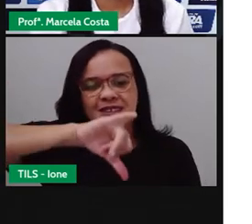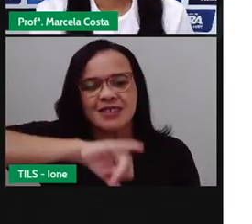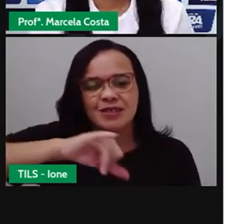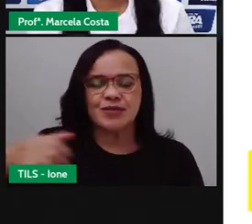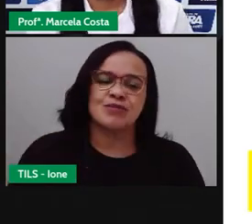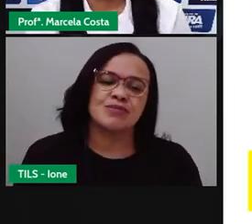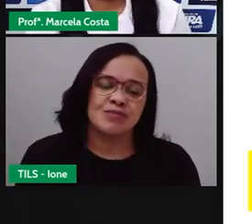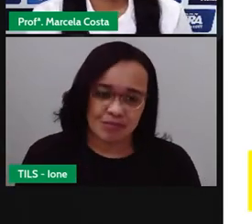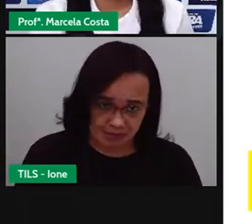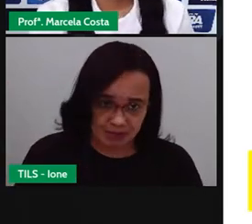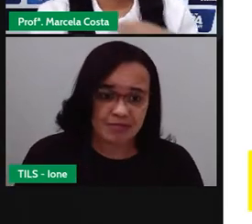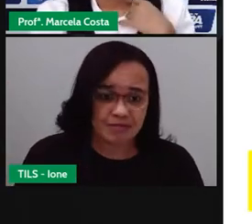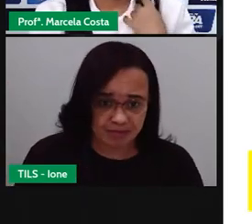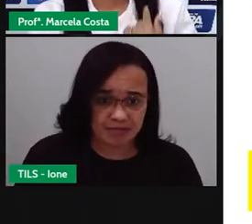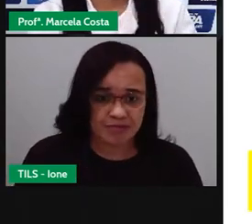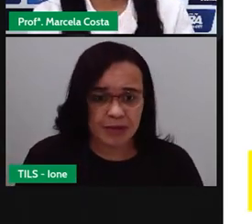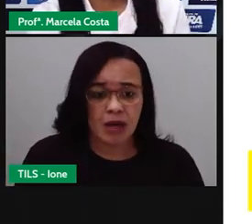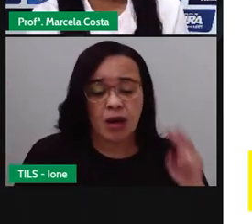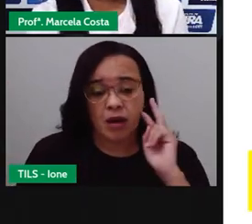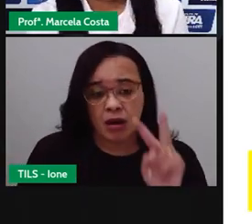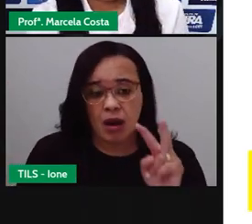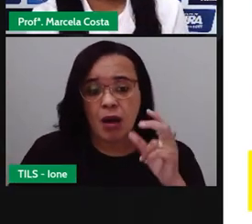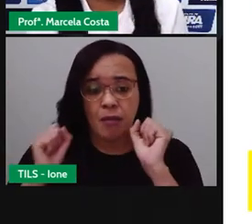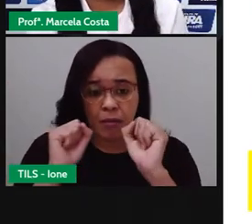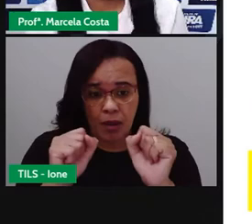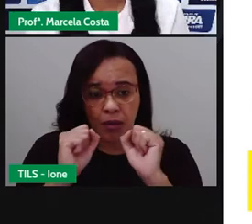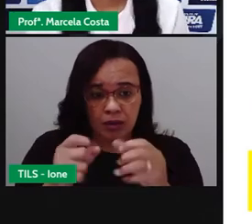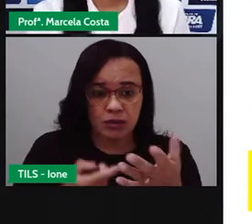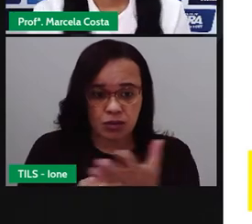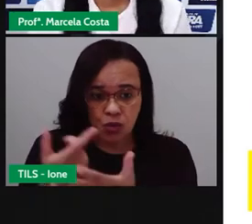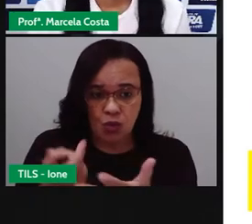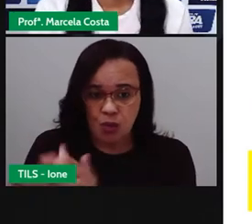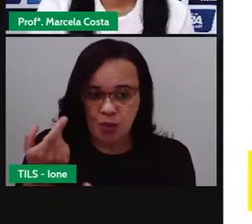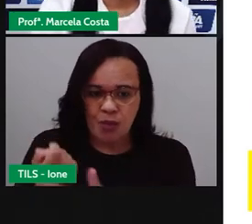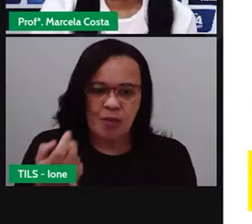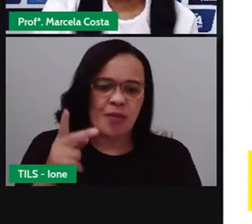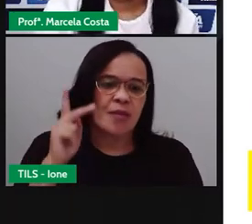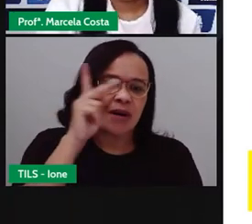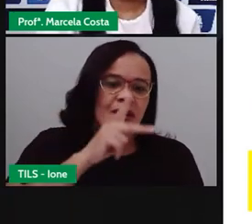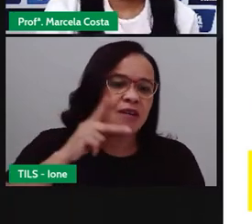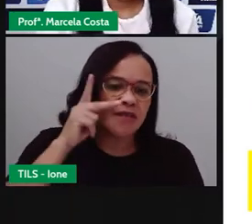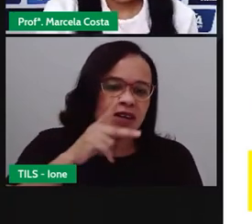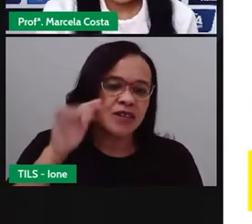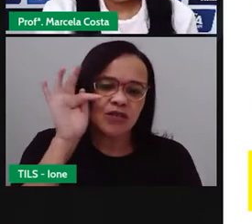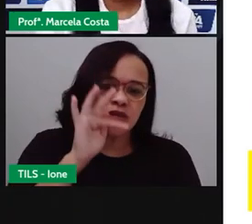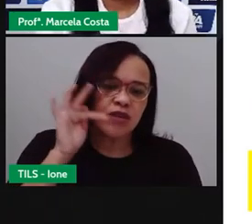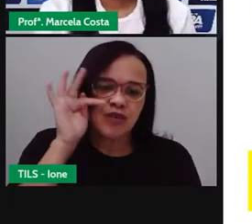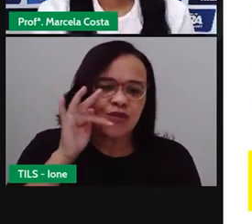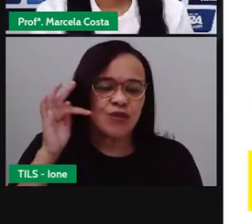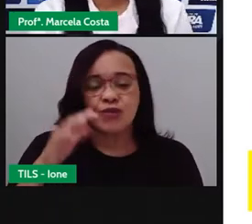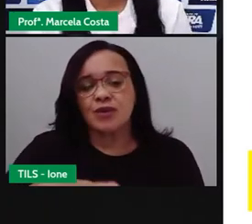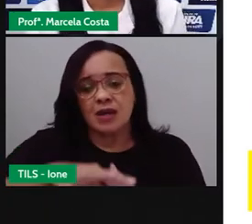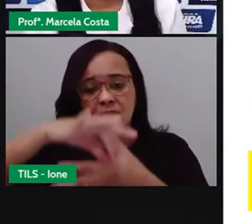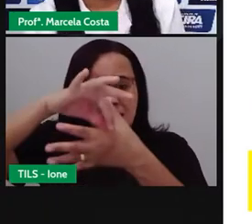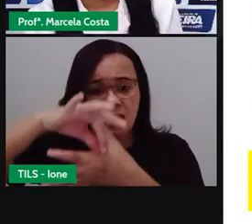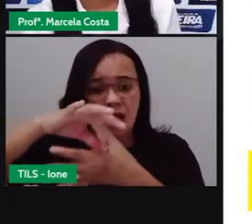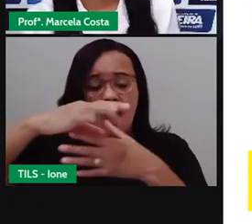Lá você pode encontrar frutas e verduras, peixes e carnes,